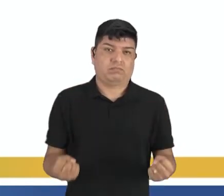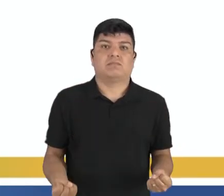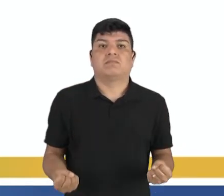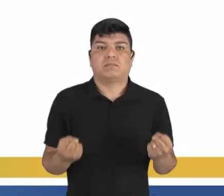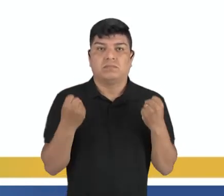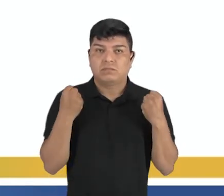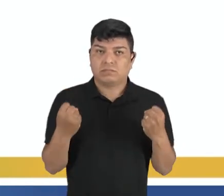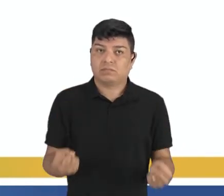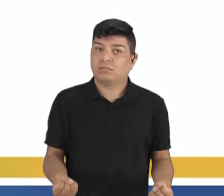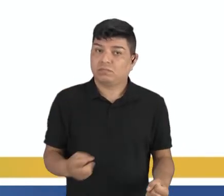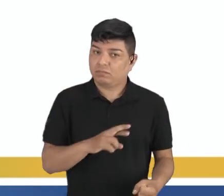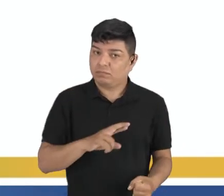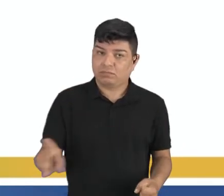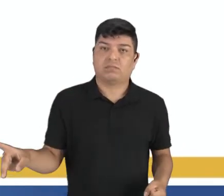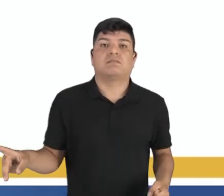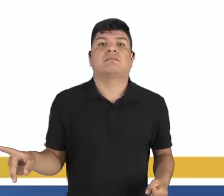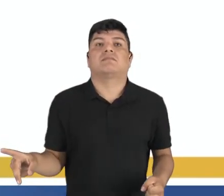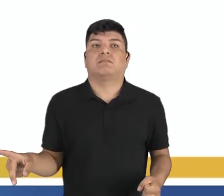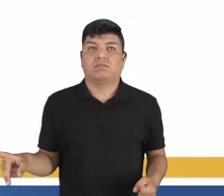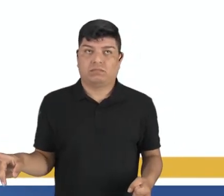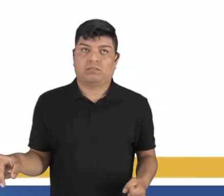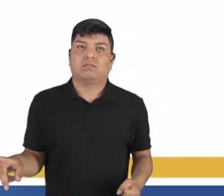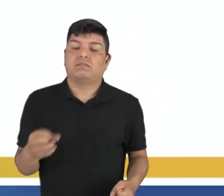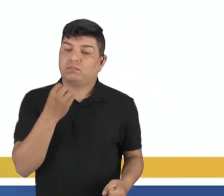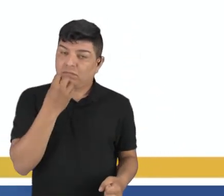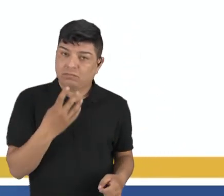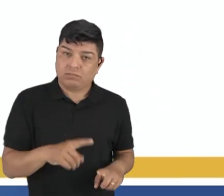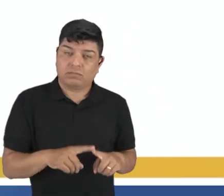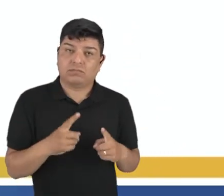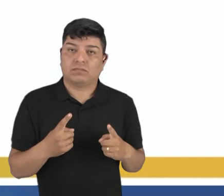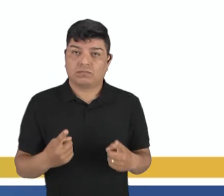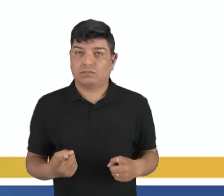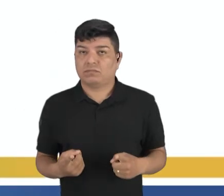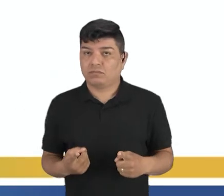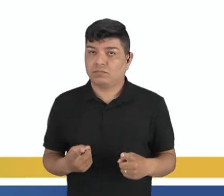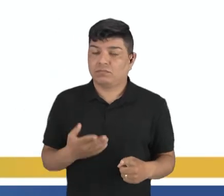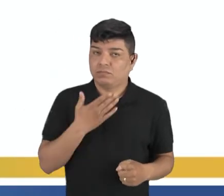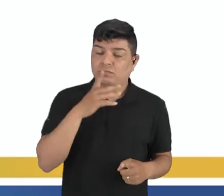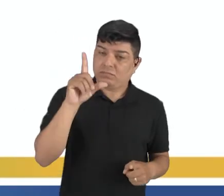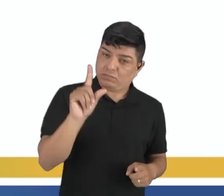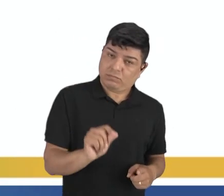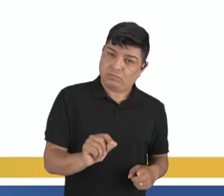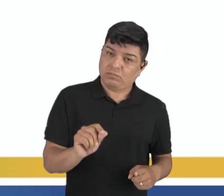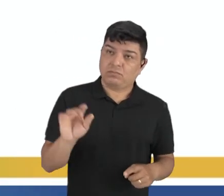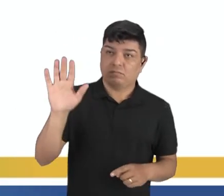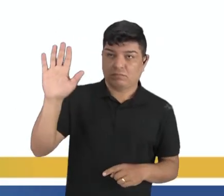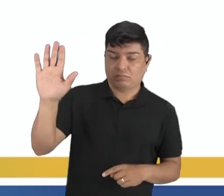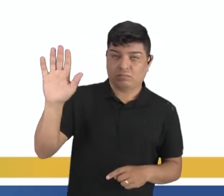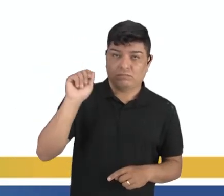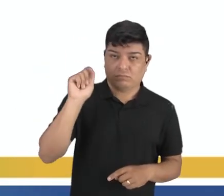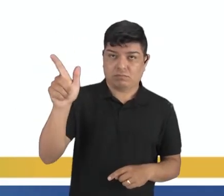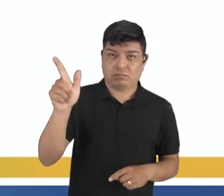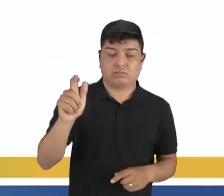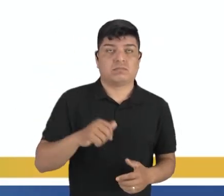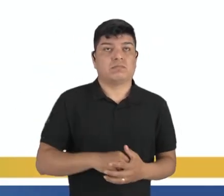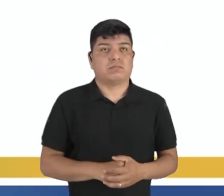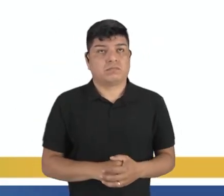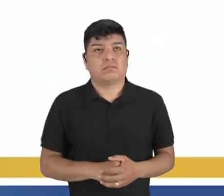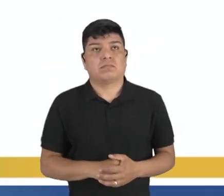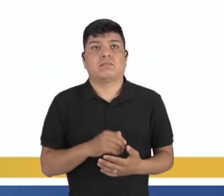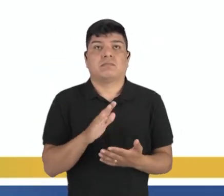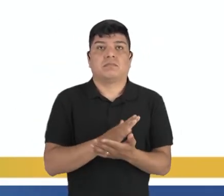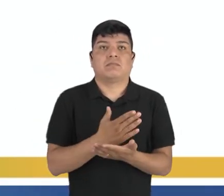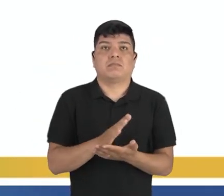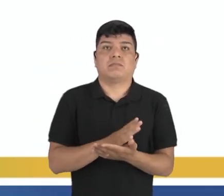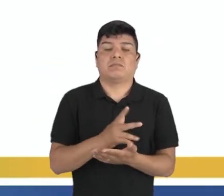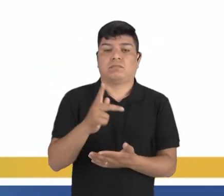uma aula de musculação, tá bom? Ele tem os benefícios, só que, claro, são menores que lá na musculação. Algumas considerações